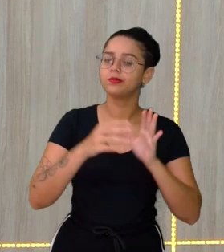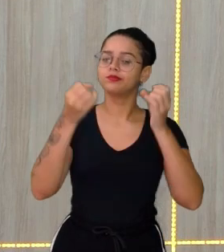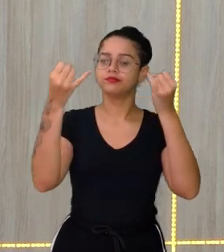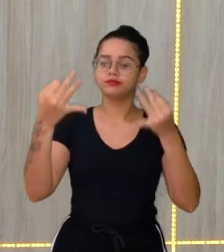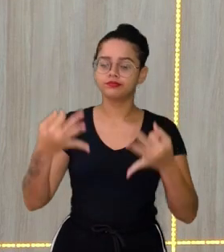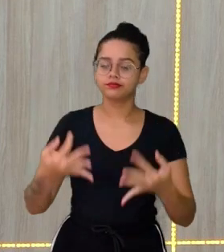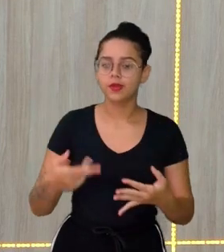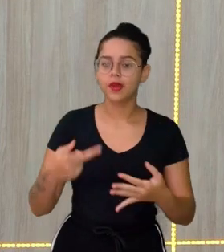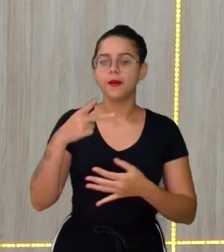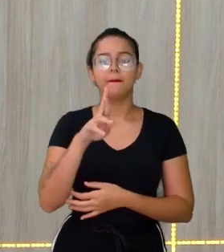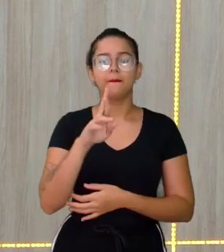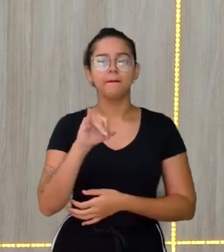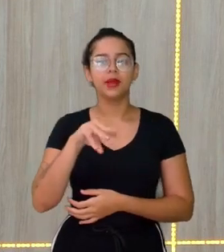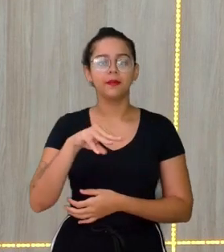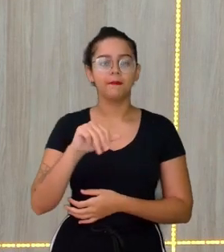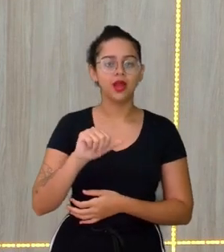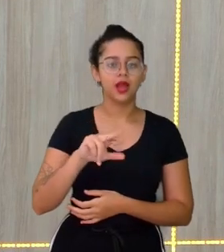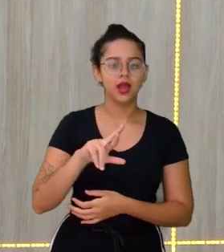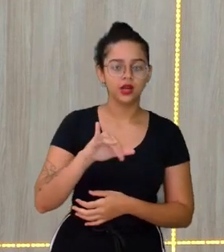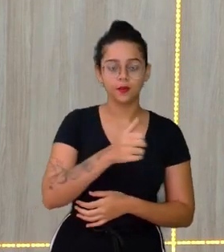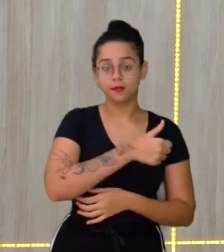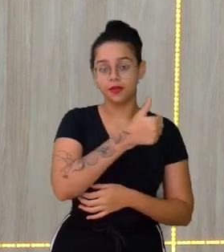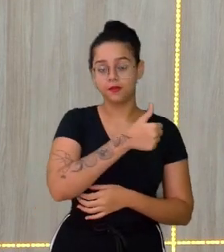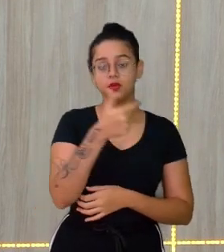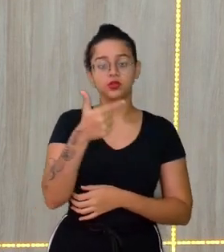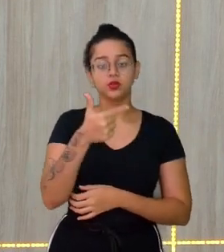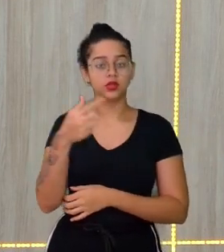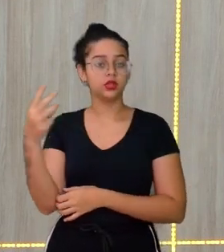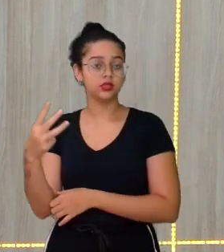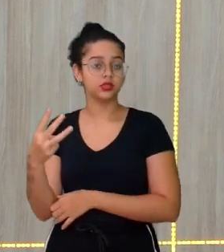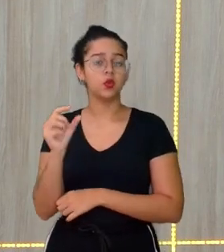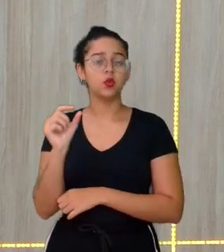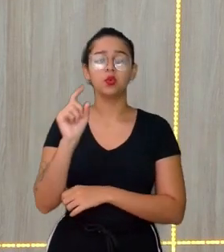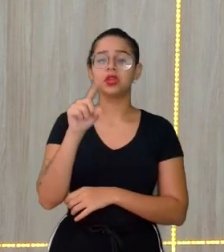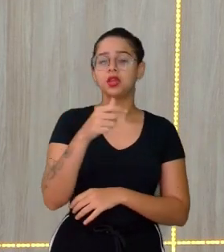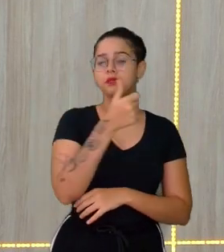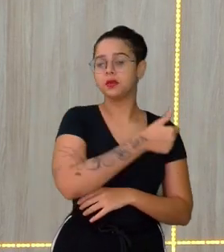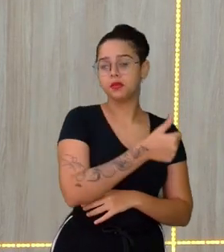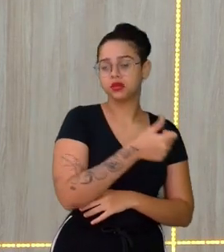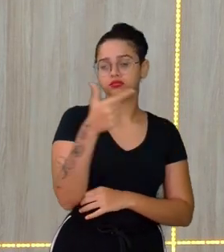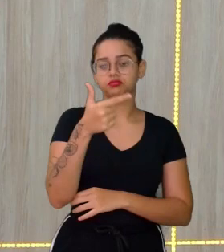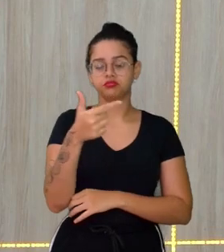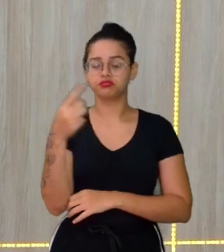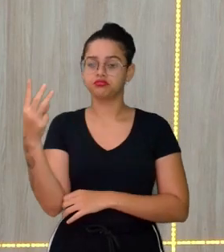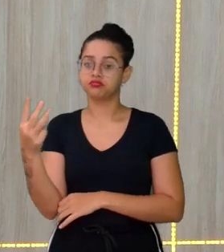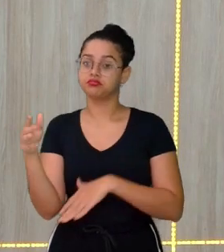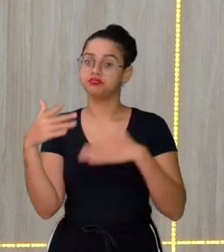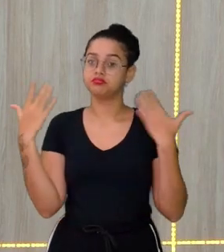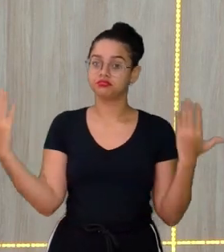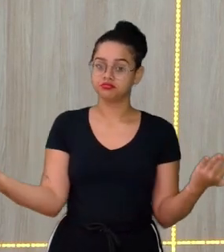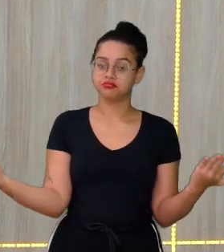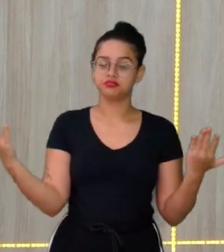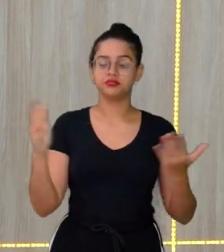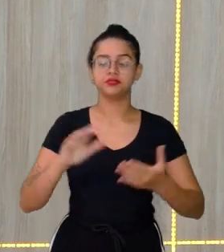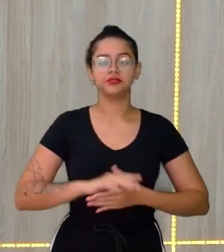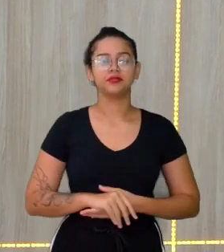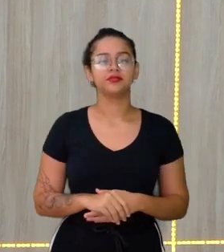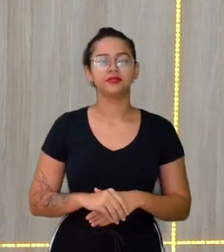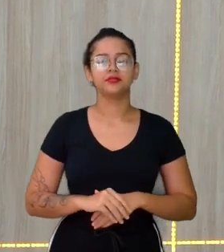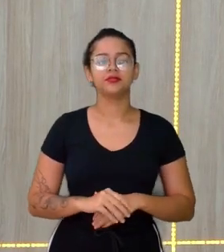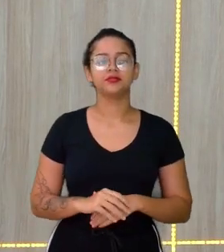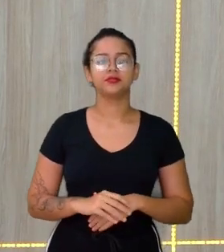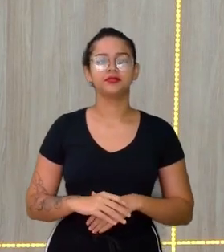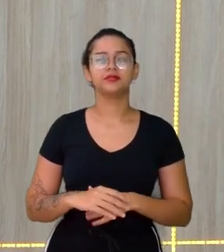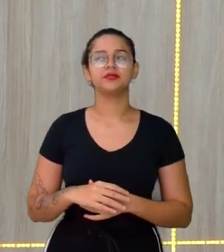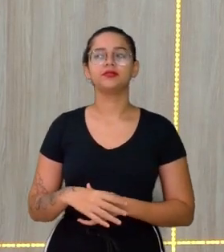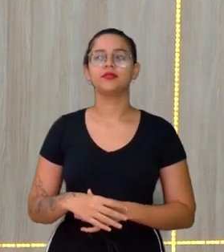primário Secundário e terciário O que é o setor primário O que é o setor secundário E o que é o setor terciário